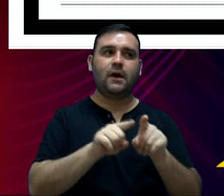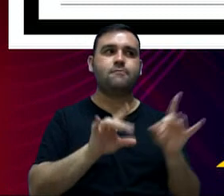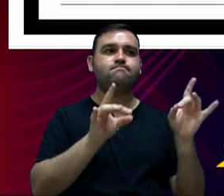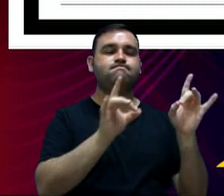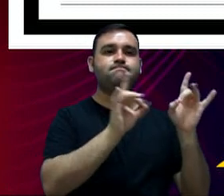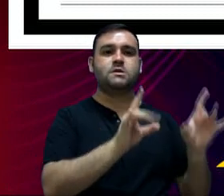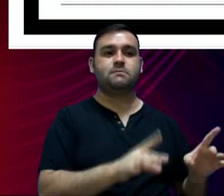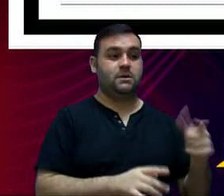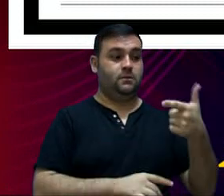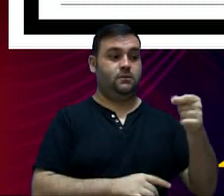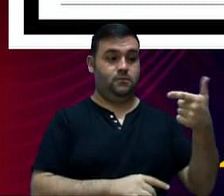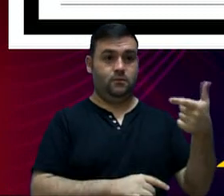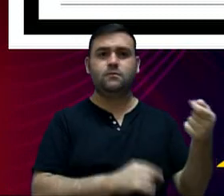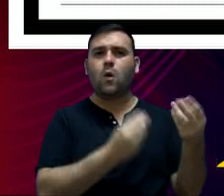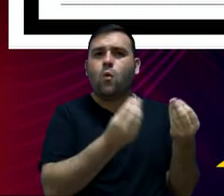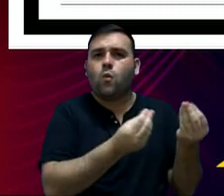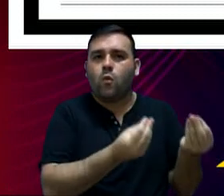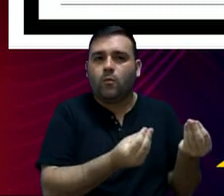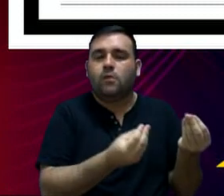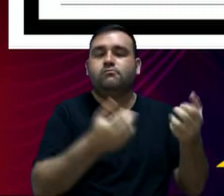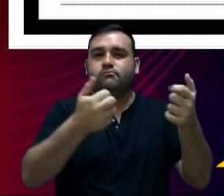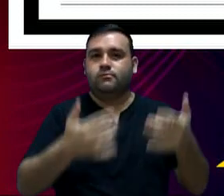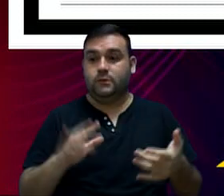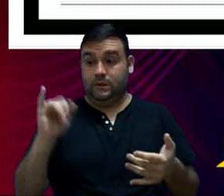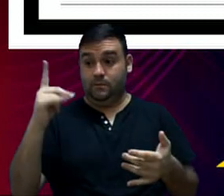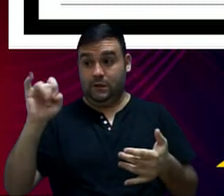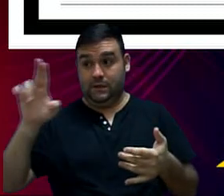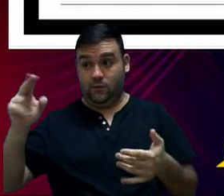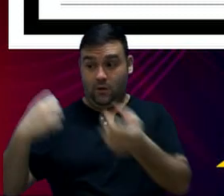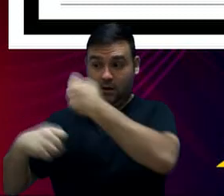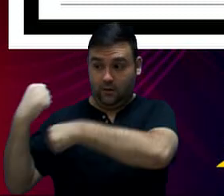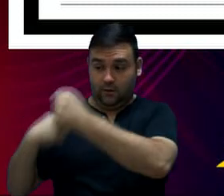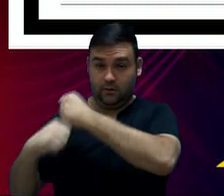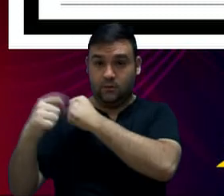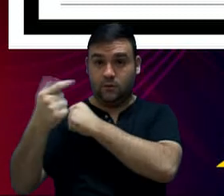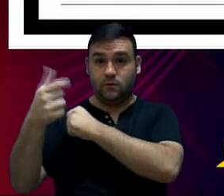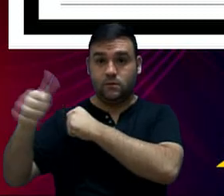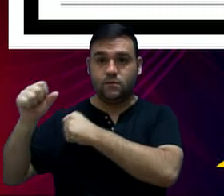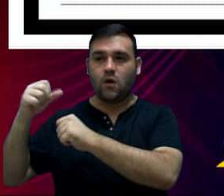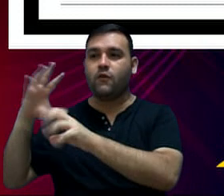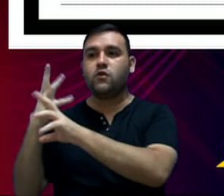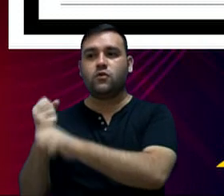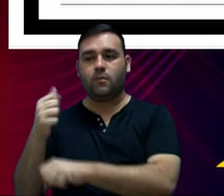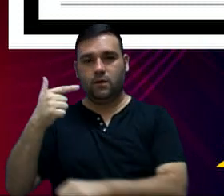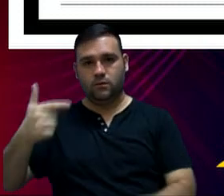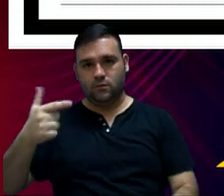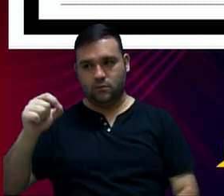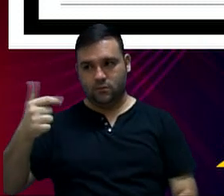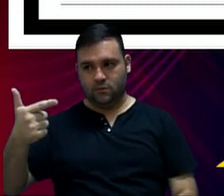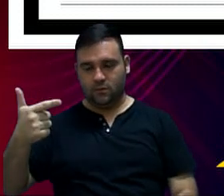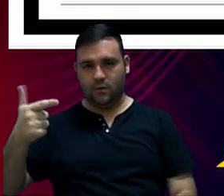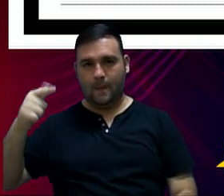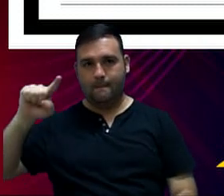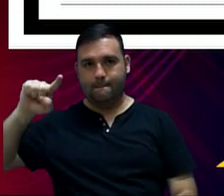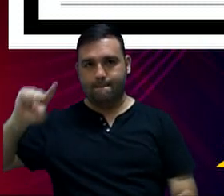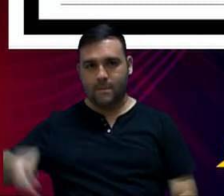realização de 2020. Então, o IPTU realizado em 2019 foi da ordem de R$ 202